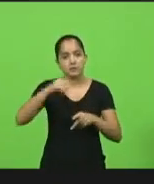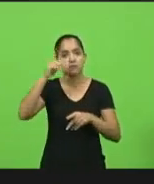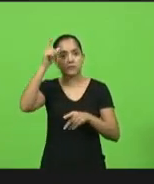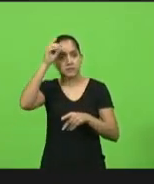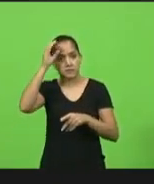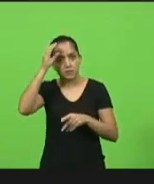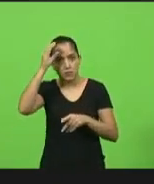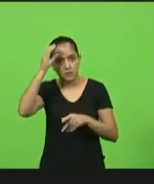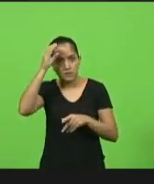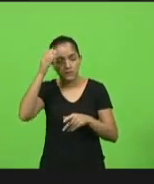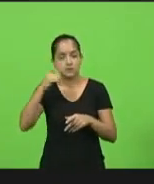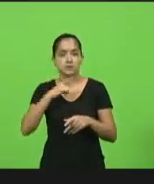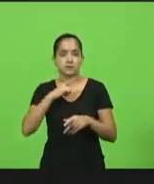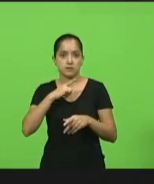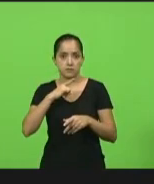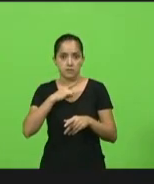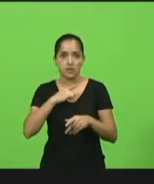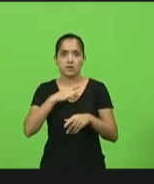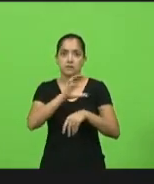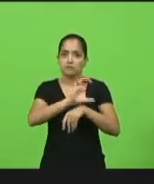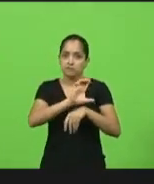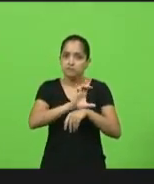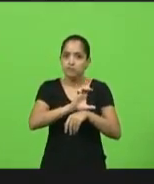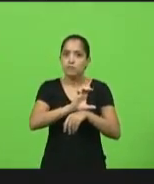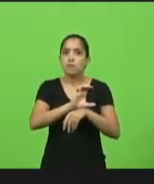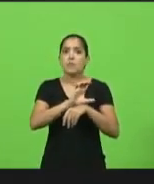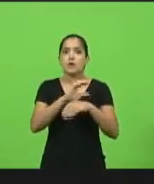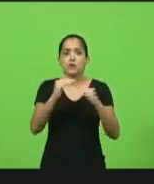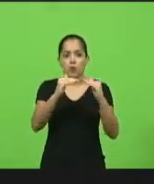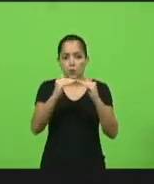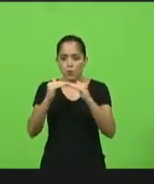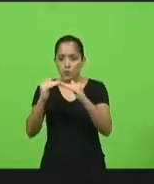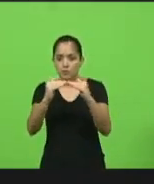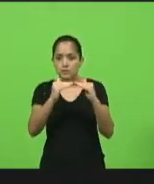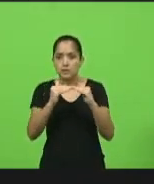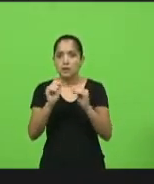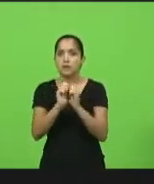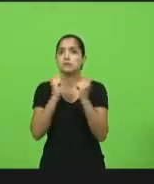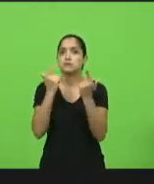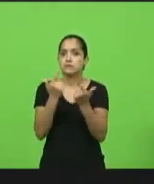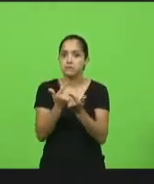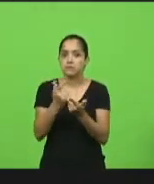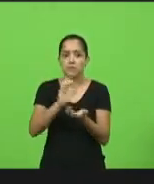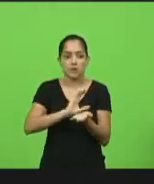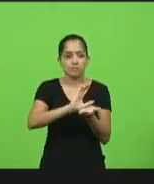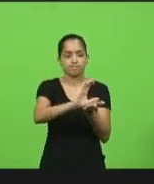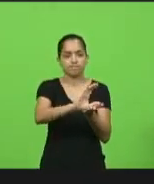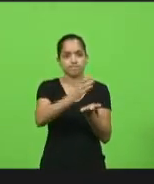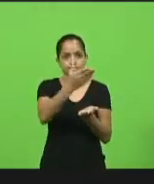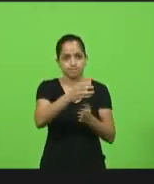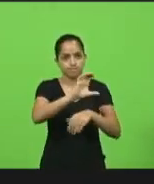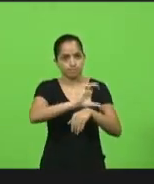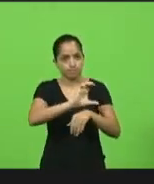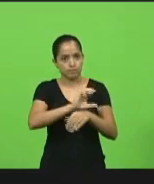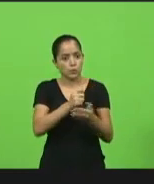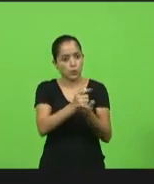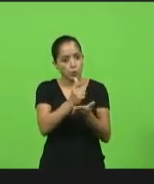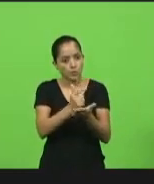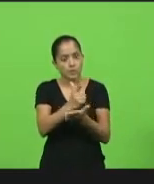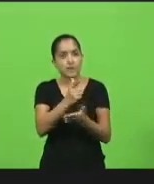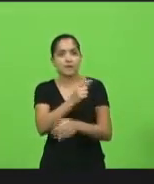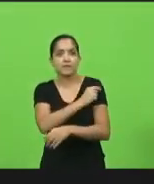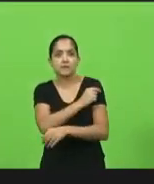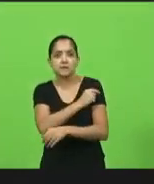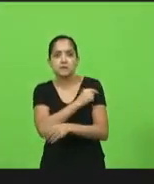nacional, os nossos líderes estaduais, falarem a mesma língua. Que a Assembleia Legislativa destinou 20 milhões, que o governo do Estado comprem vacinas. Que possam